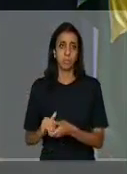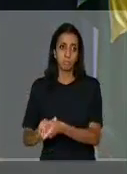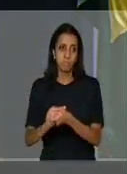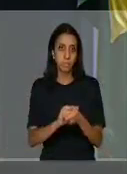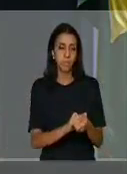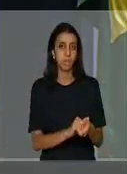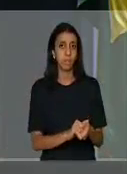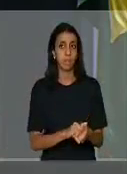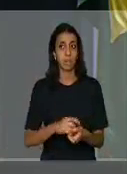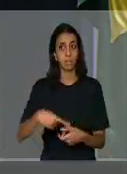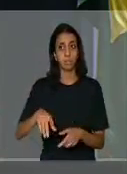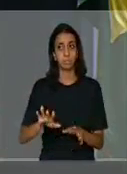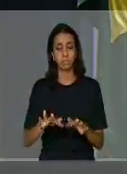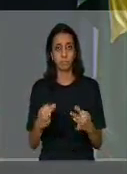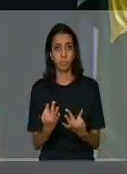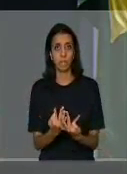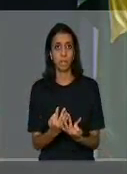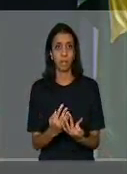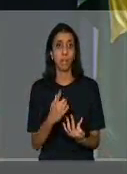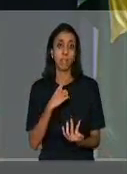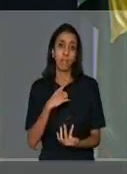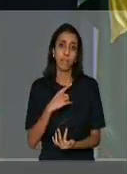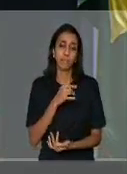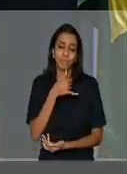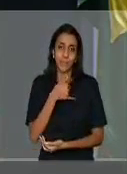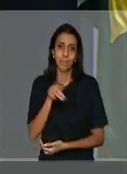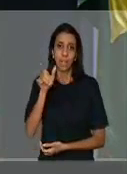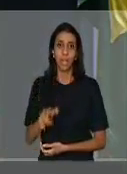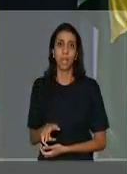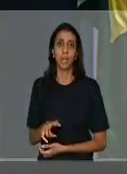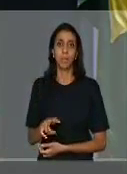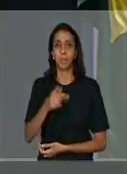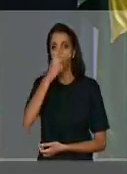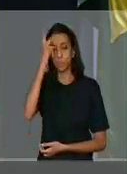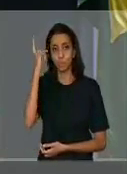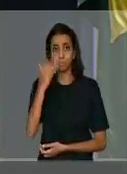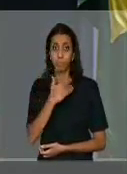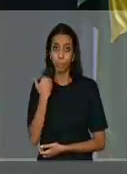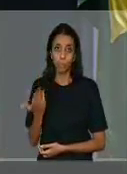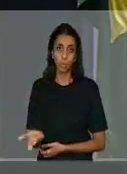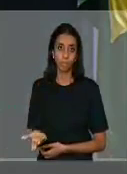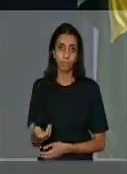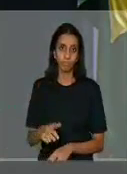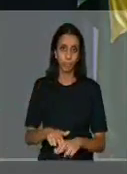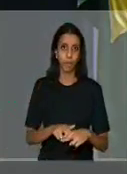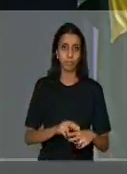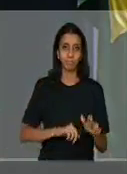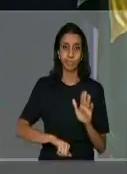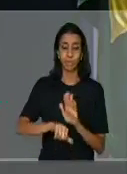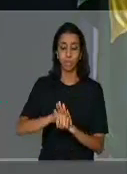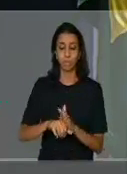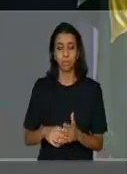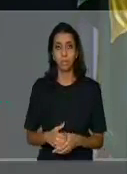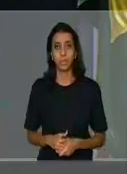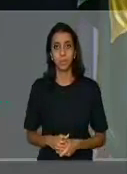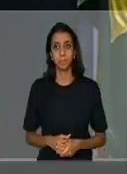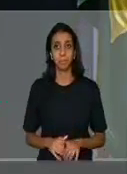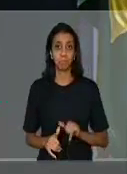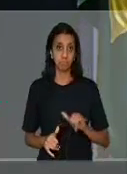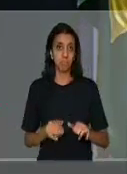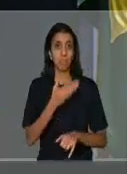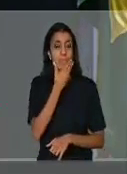das pessoas que foram vítimas de crime. Quero dizer ao sargento Daniel